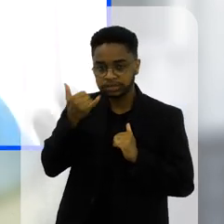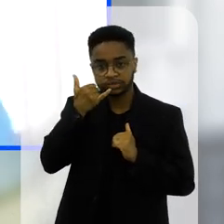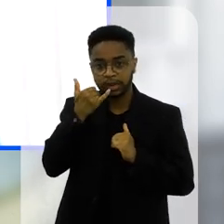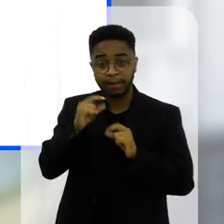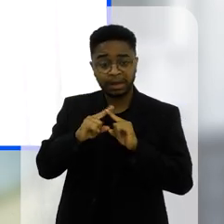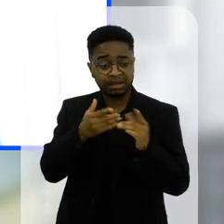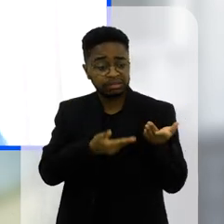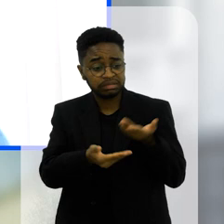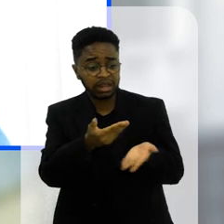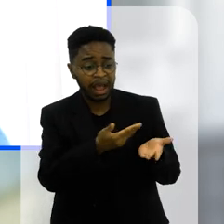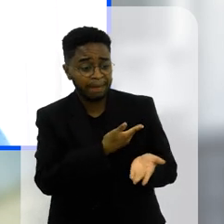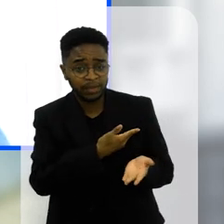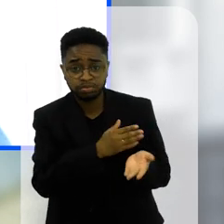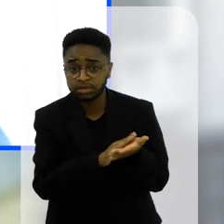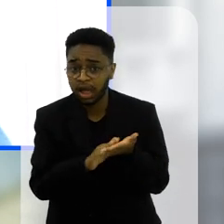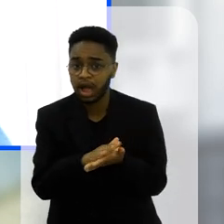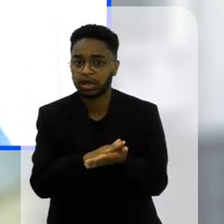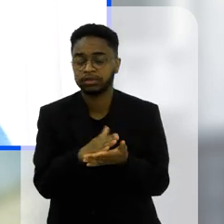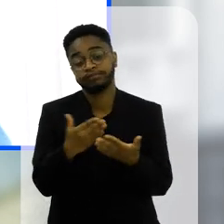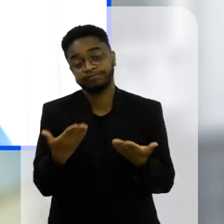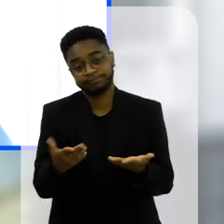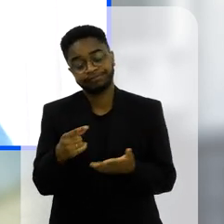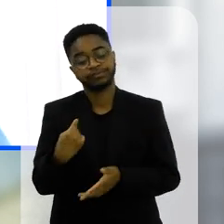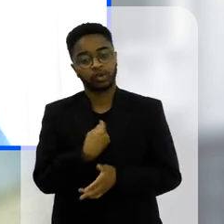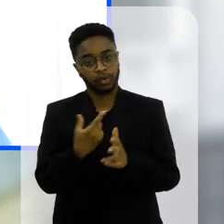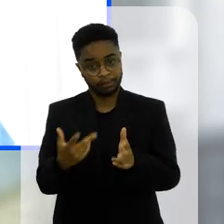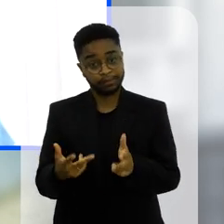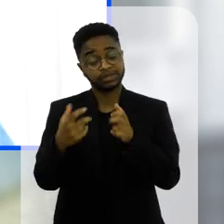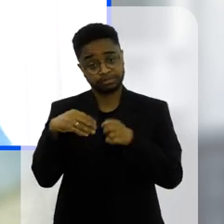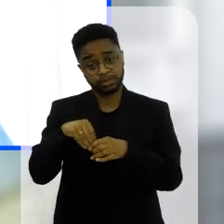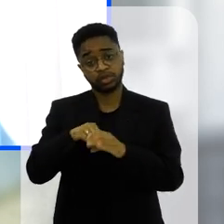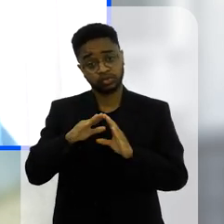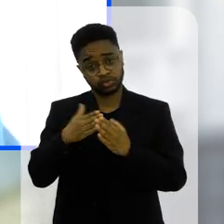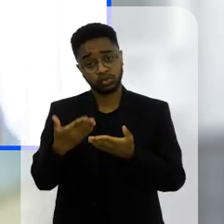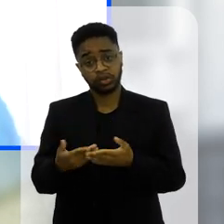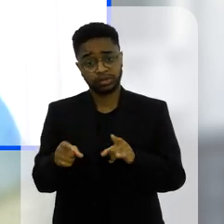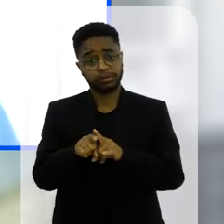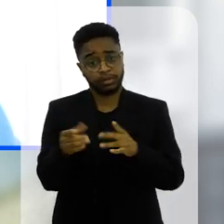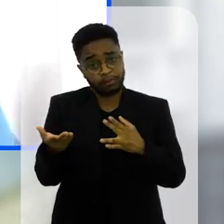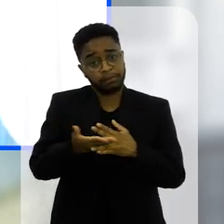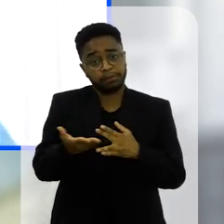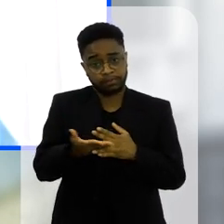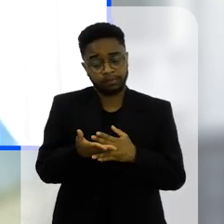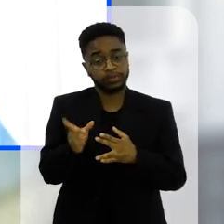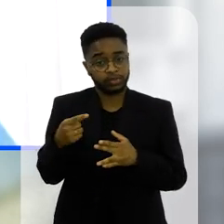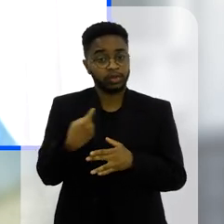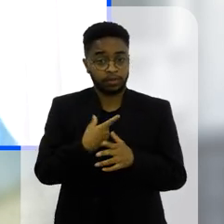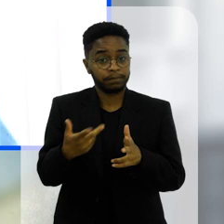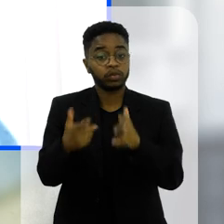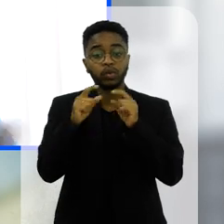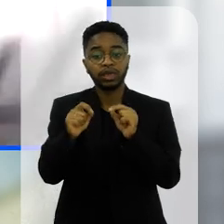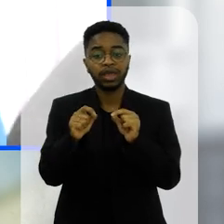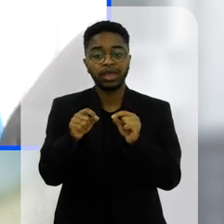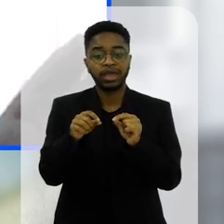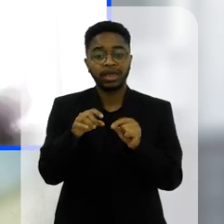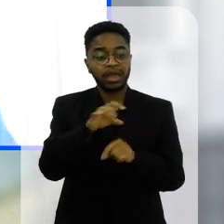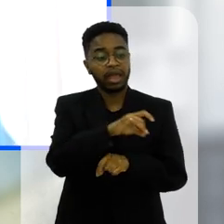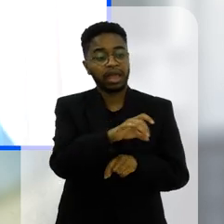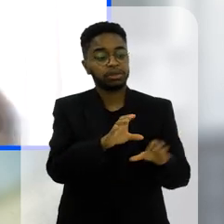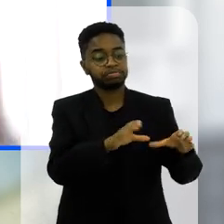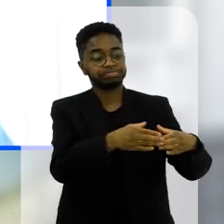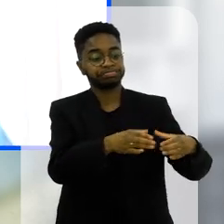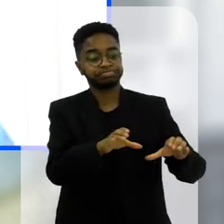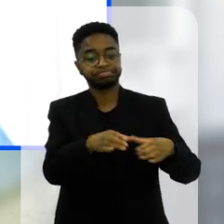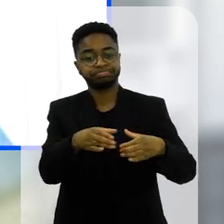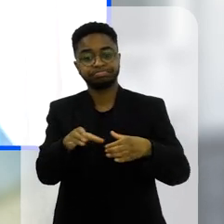interage mais com ninguém no seu entorno então o que muitas vezes a gente via observando até mesmo nos recreios das escolas é que cada um tava na sua ilha